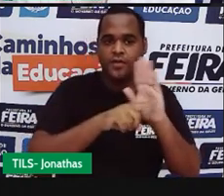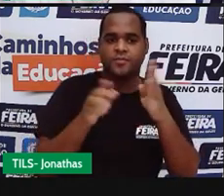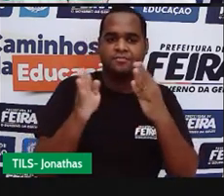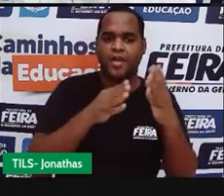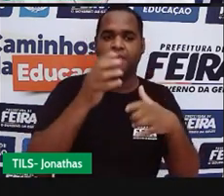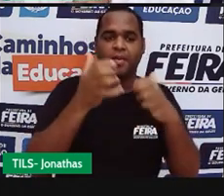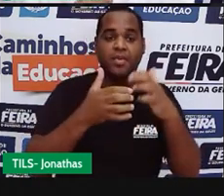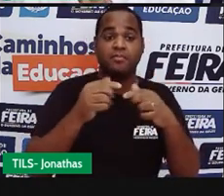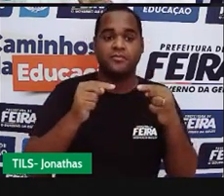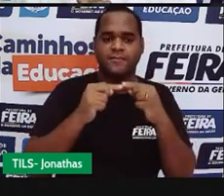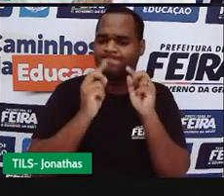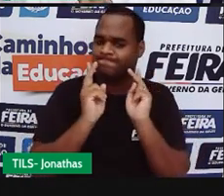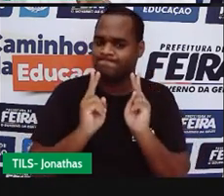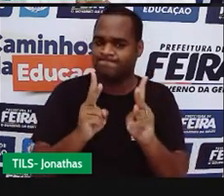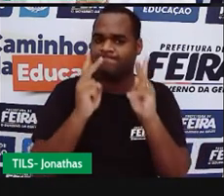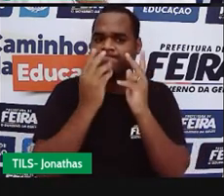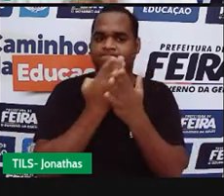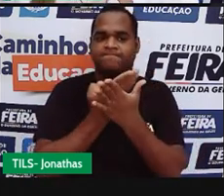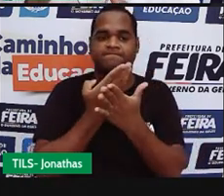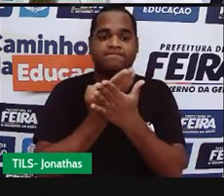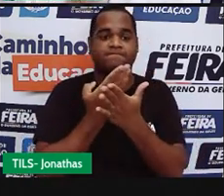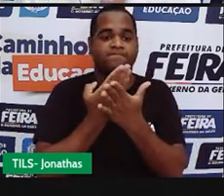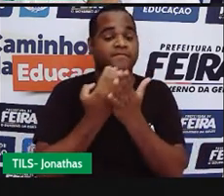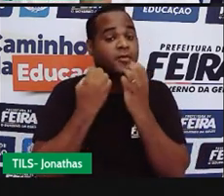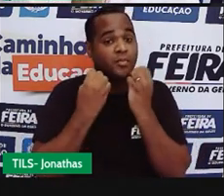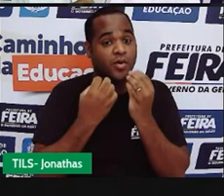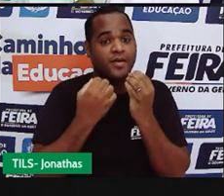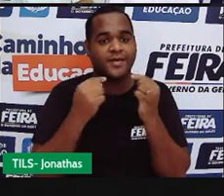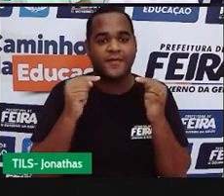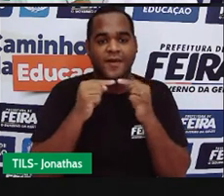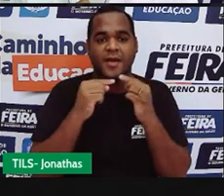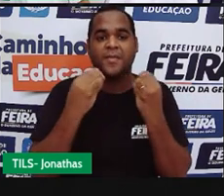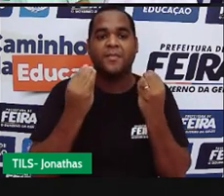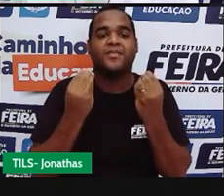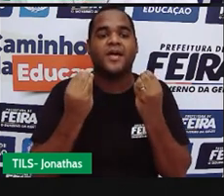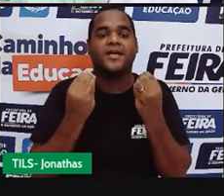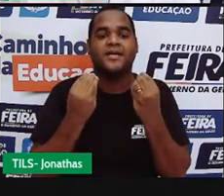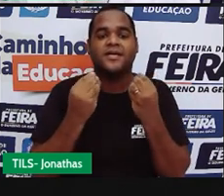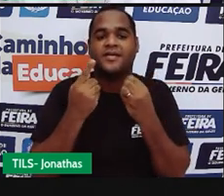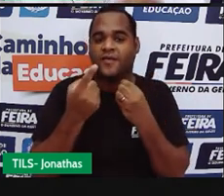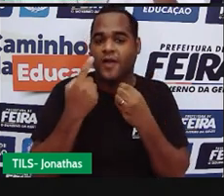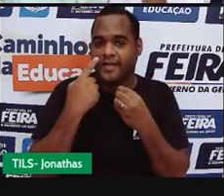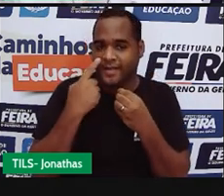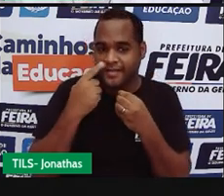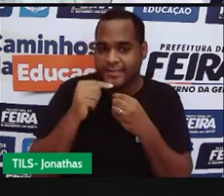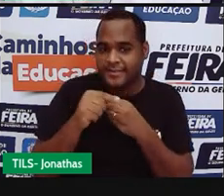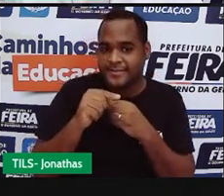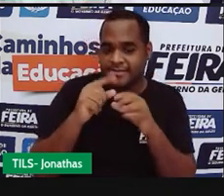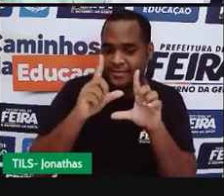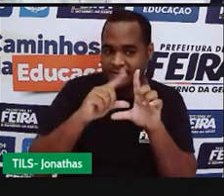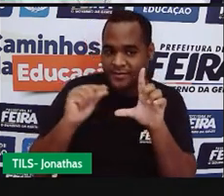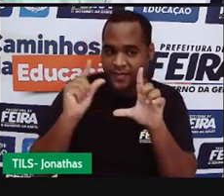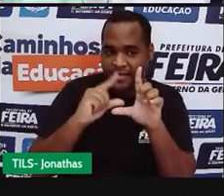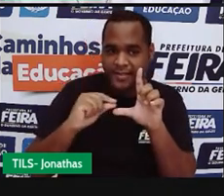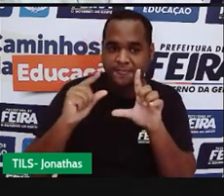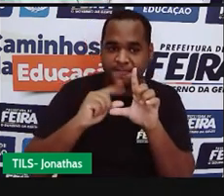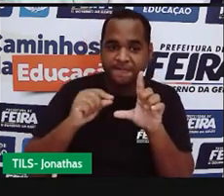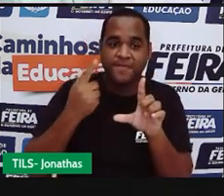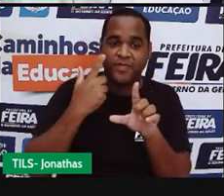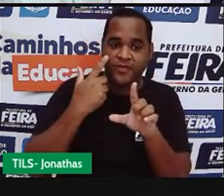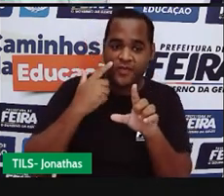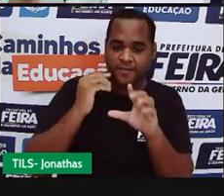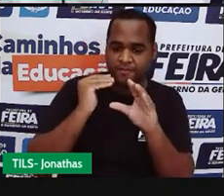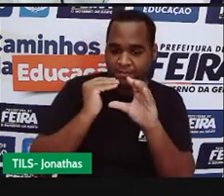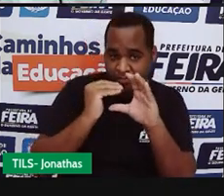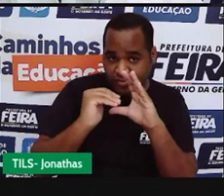Continua estudando, certo? Para isso, vou deixar um material aí na descrição, que é um link. Nesse